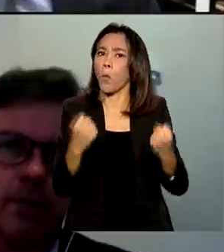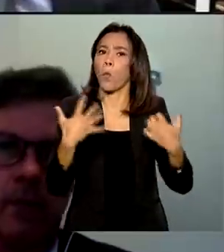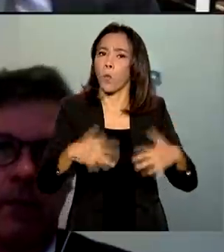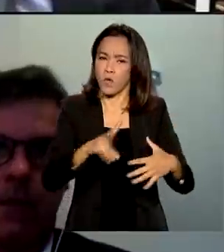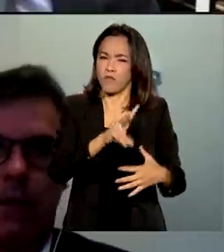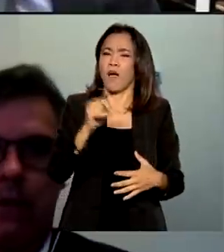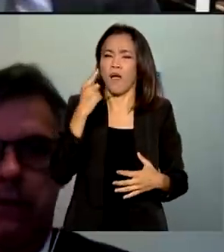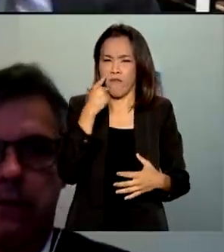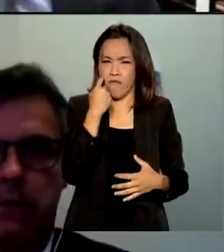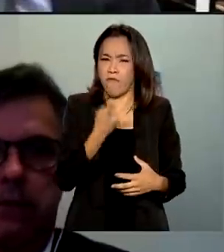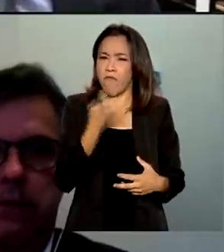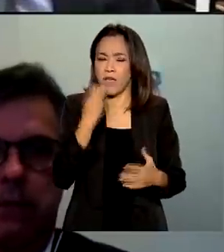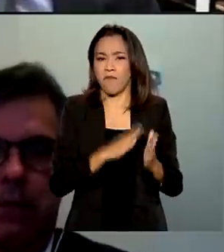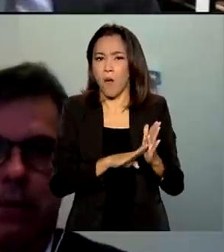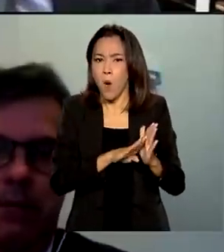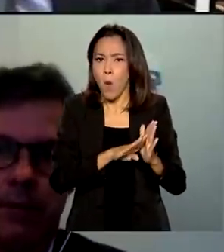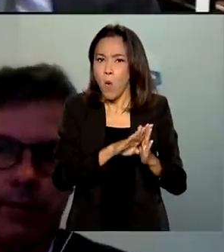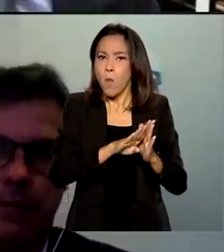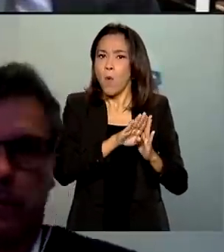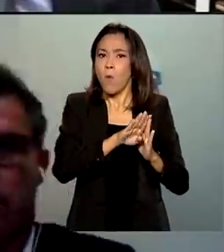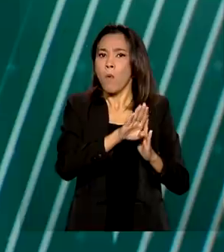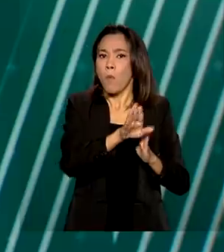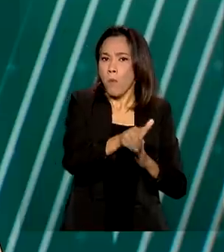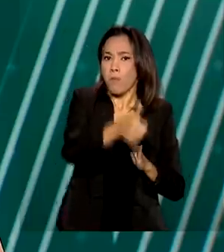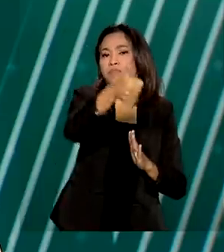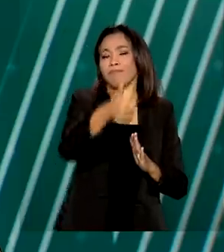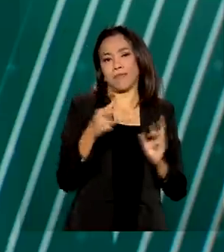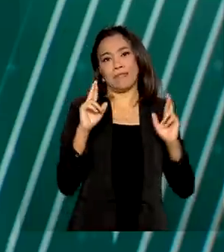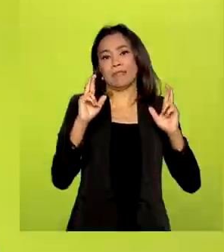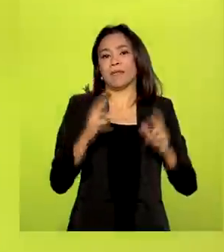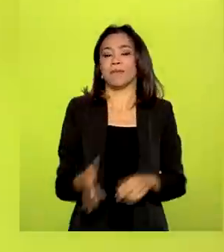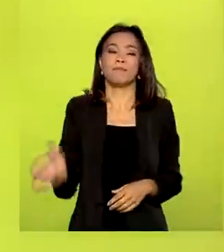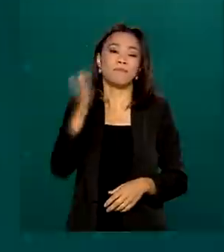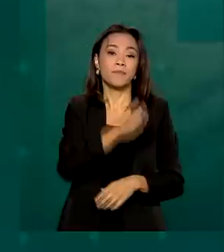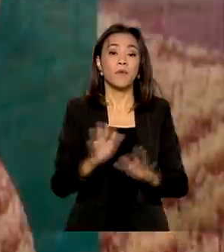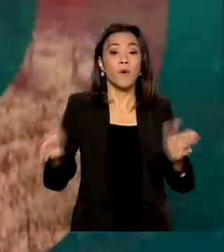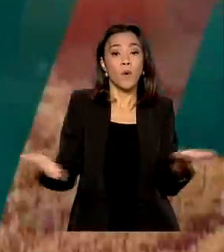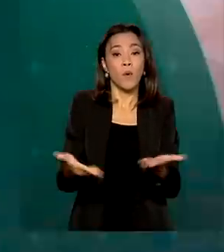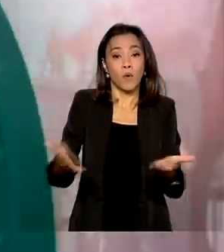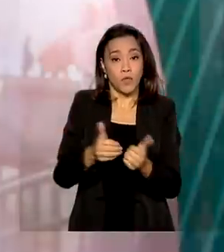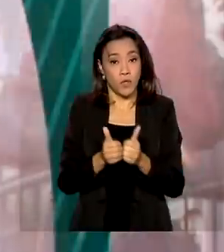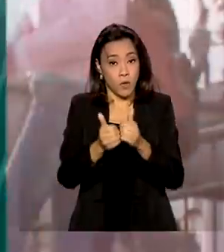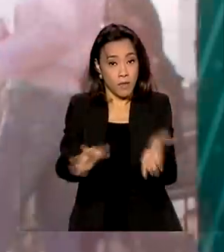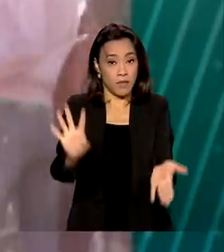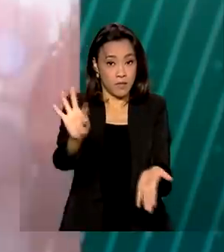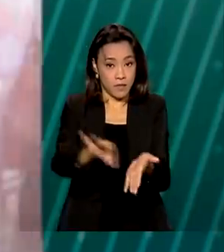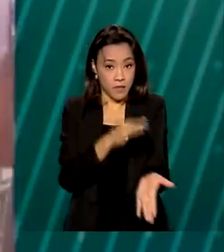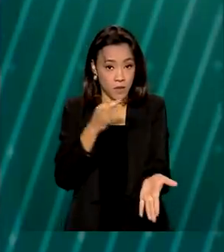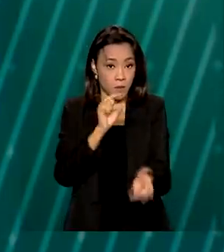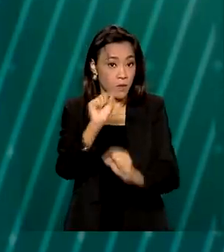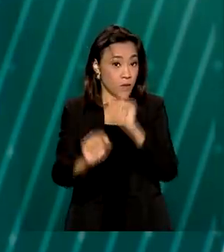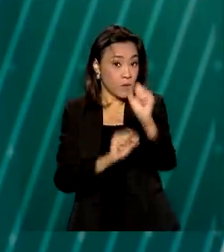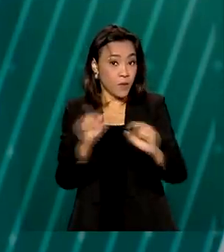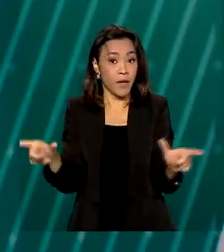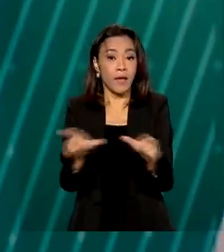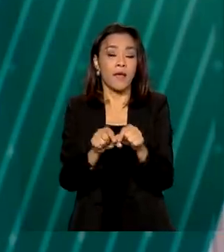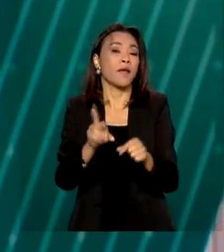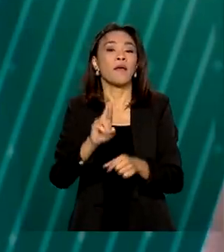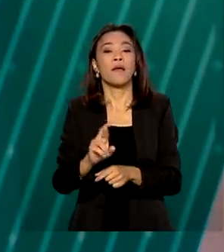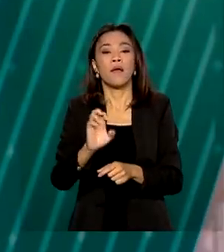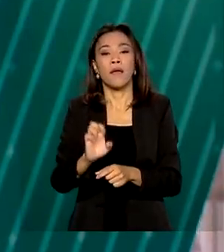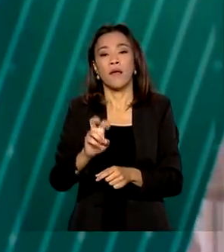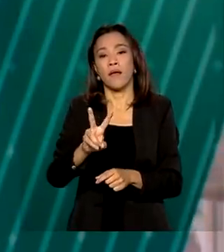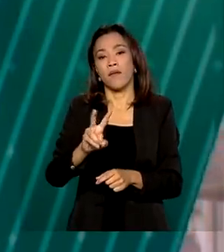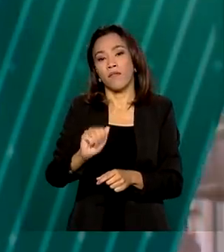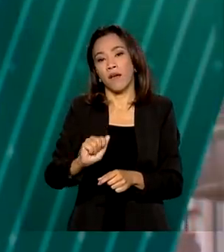subindo ainda mais nos próximos anos. É assim que a gente espera. Começam hoje as inscrições da primeira etapa do Revalida, o Exame Nacional